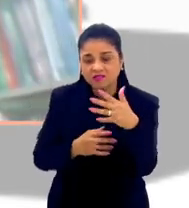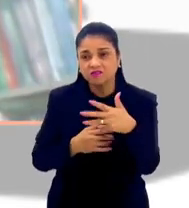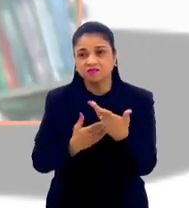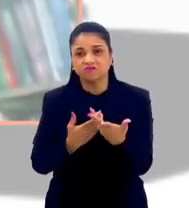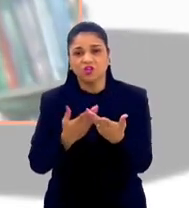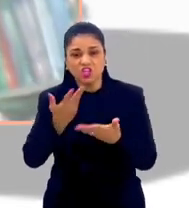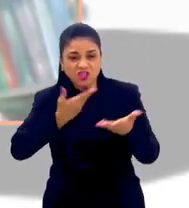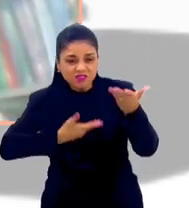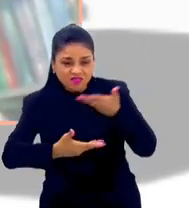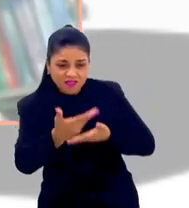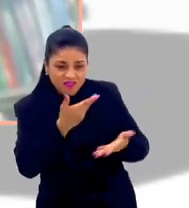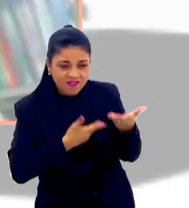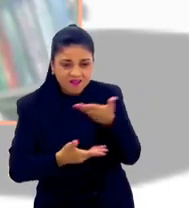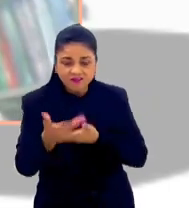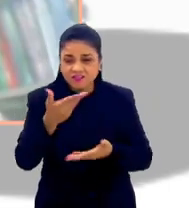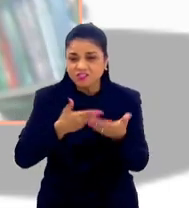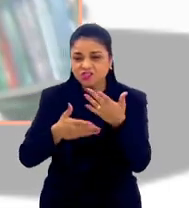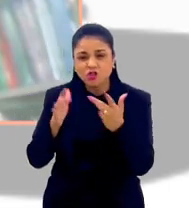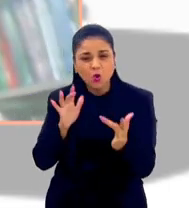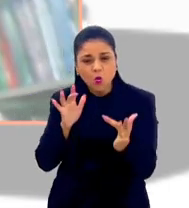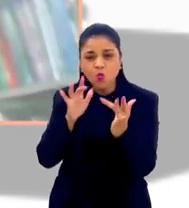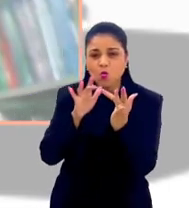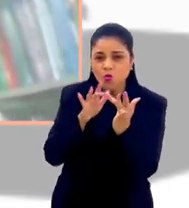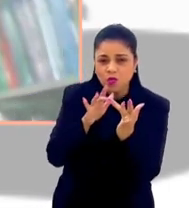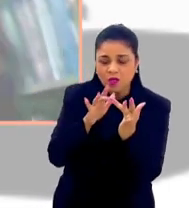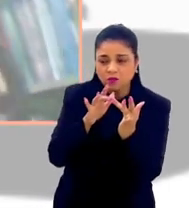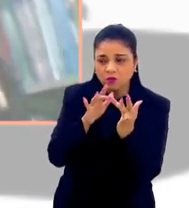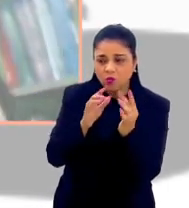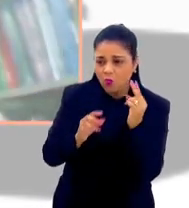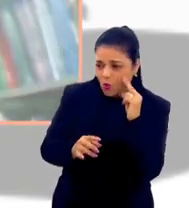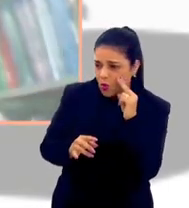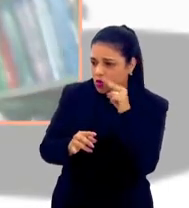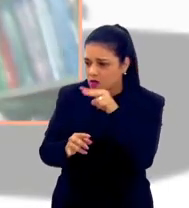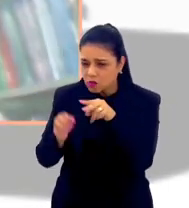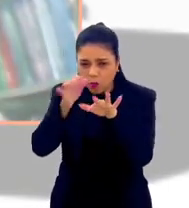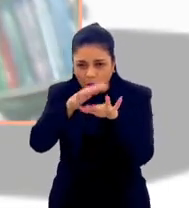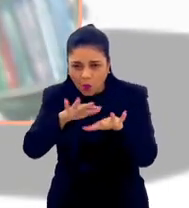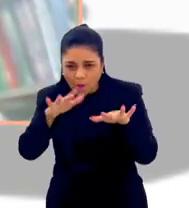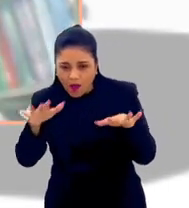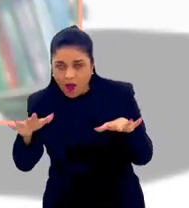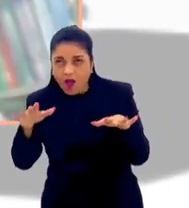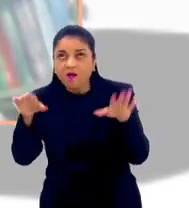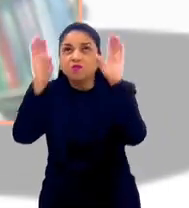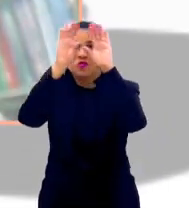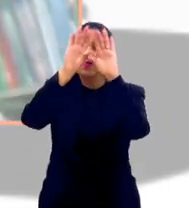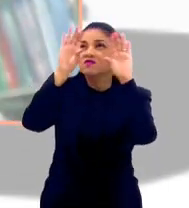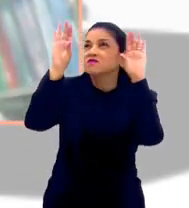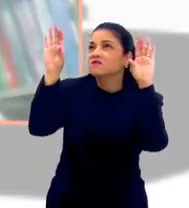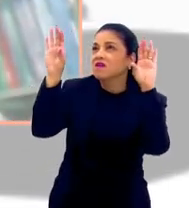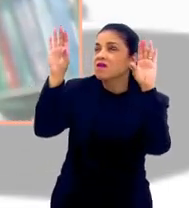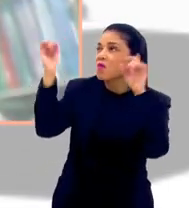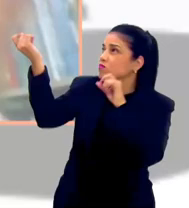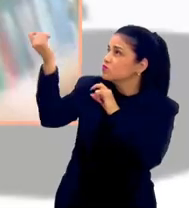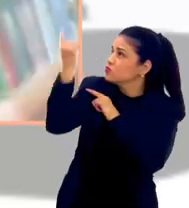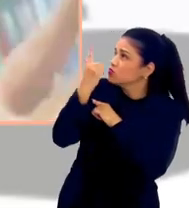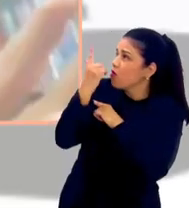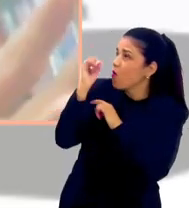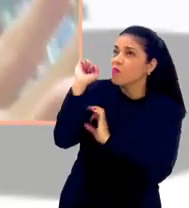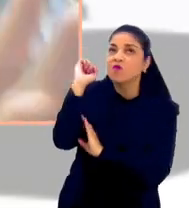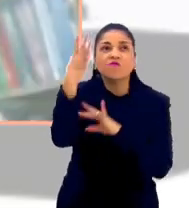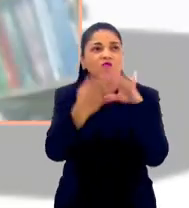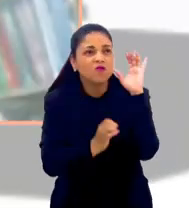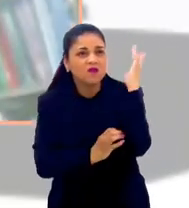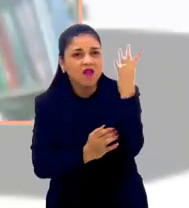interagir. Como é que eu me conecto? Eu me conecto olhando para o mar, eu me conecto olhando para o céu, eu me conecto olhando para o sol, para a